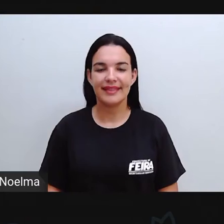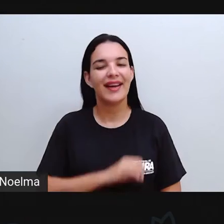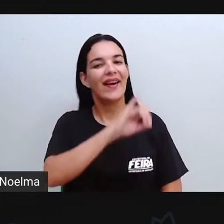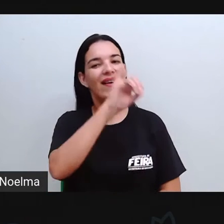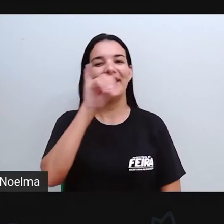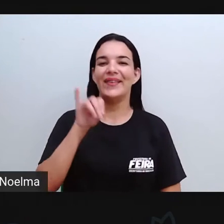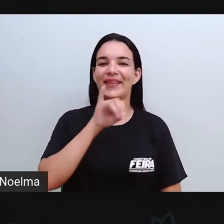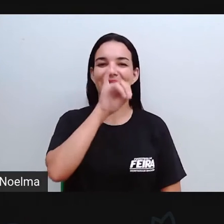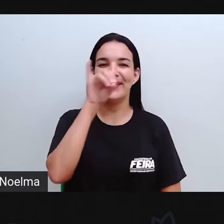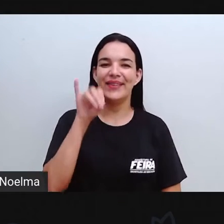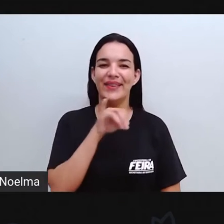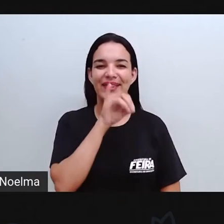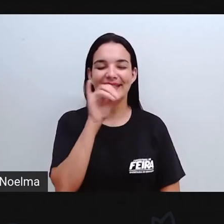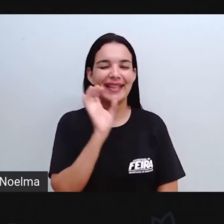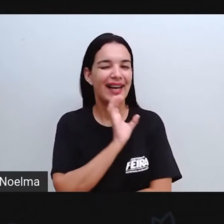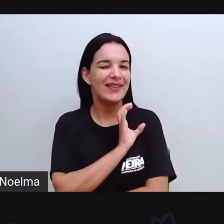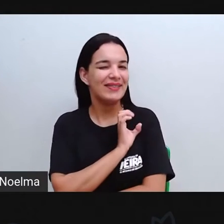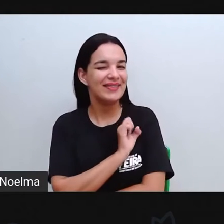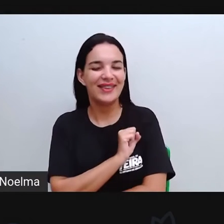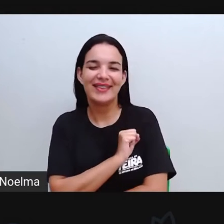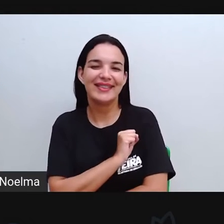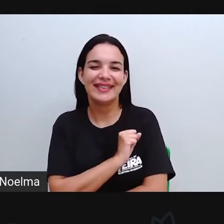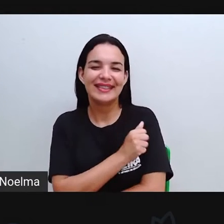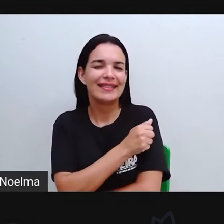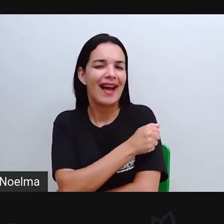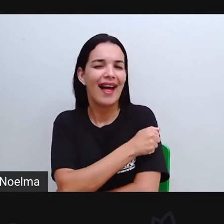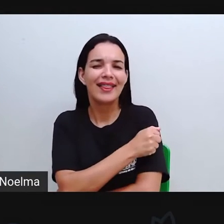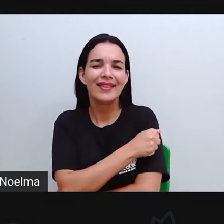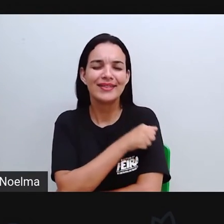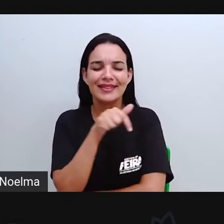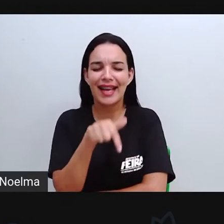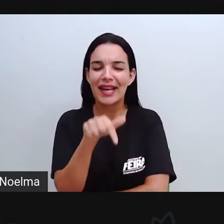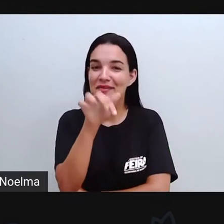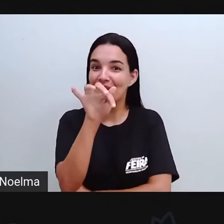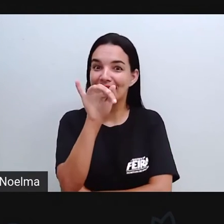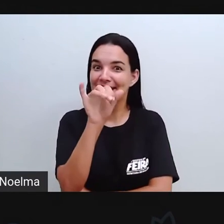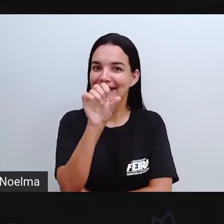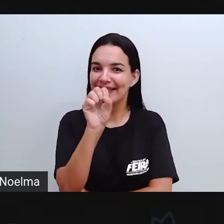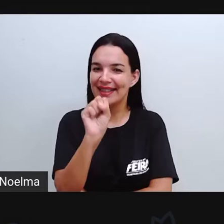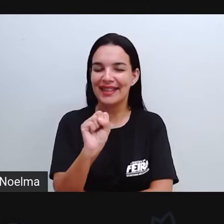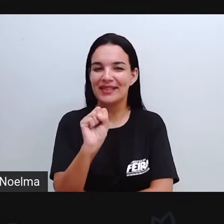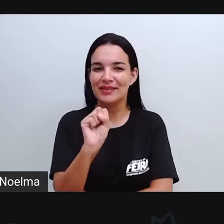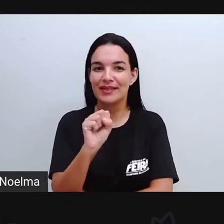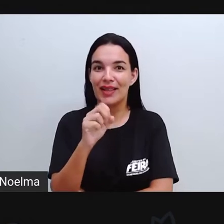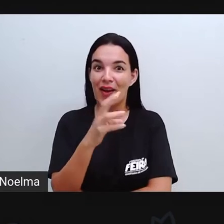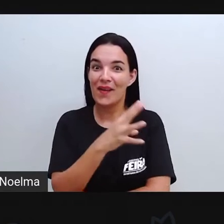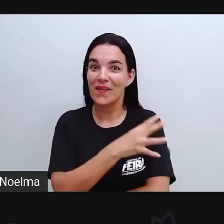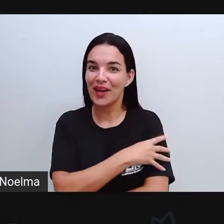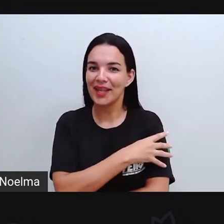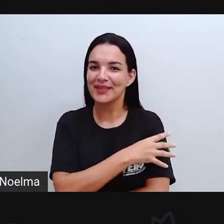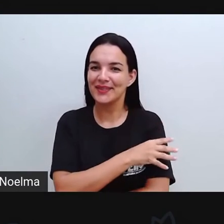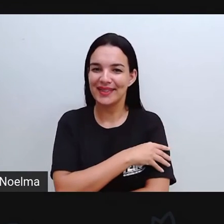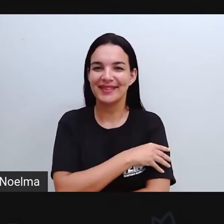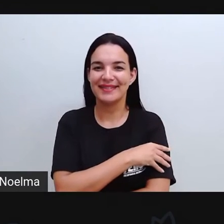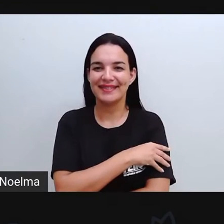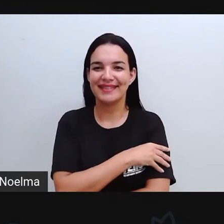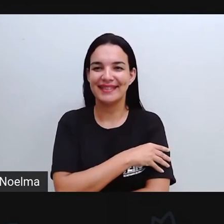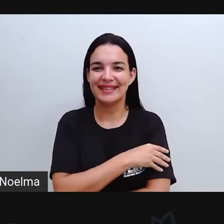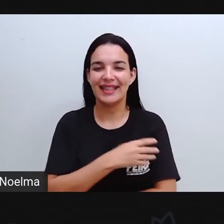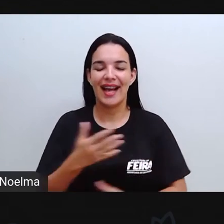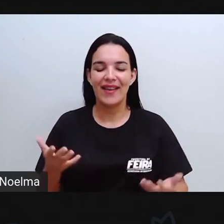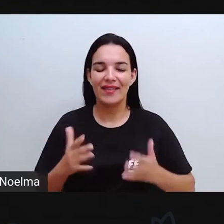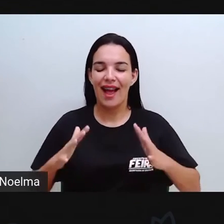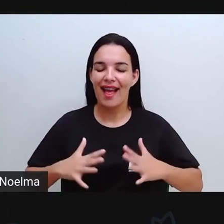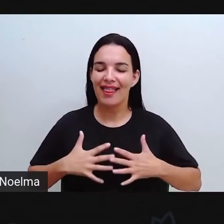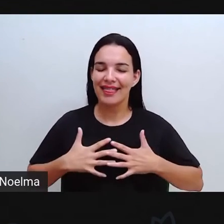Olá, amores, meus queridos e amados alunos da cidade de Feira de Santana, nossos quartos anos. É com